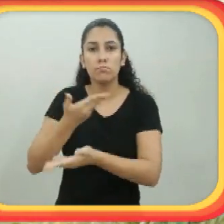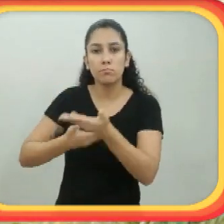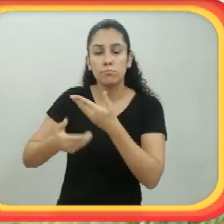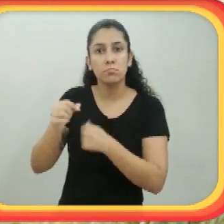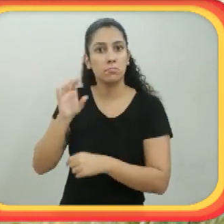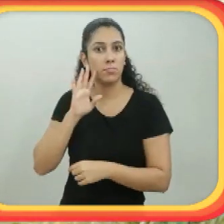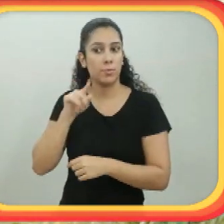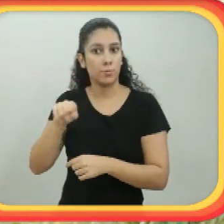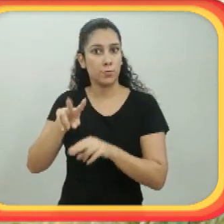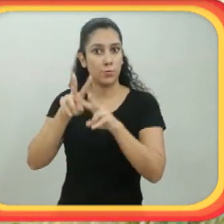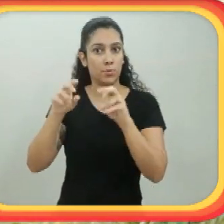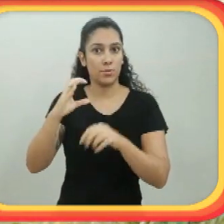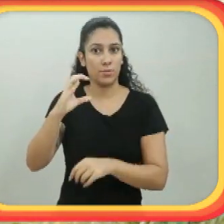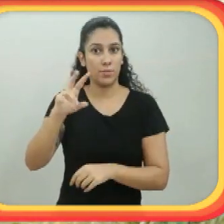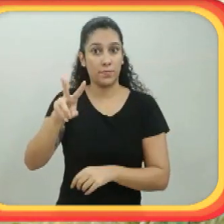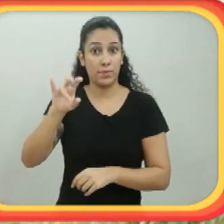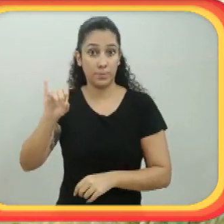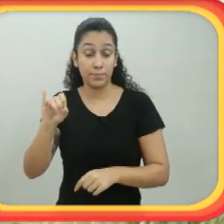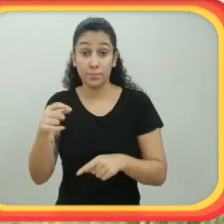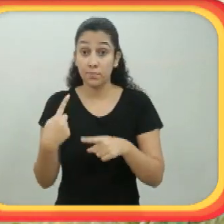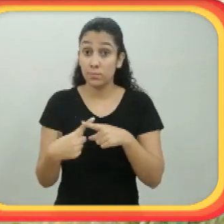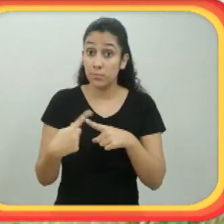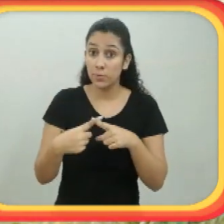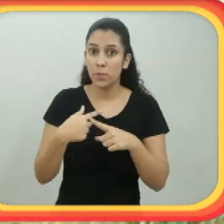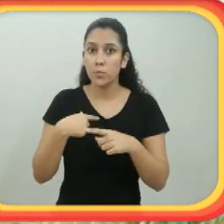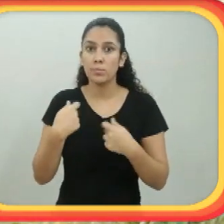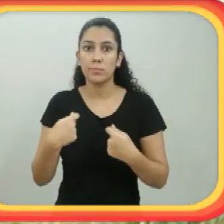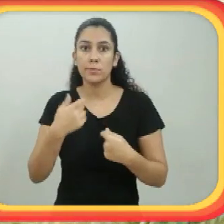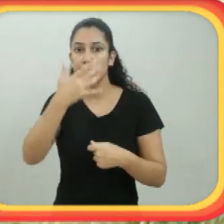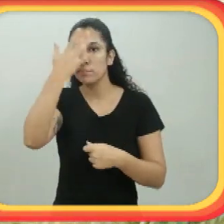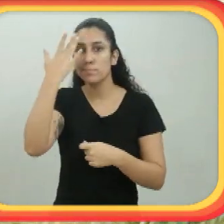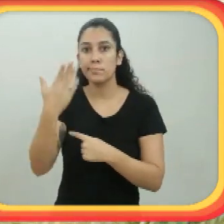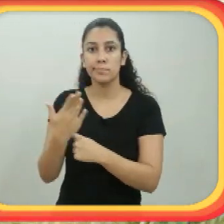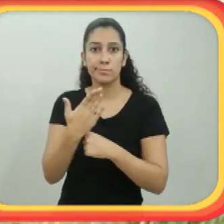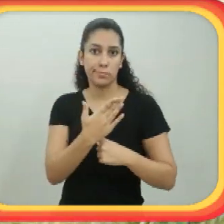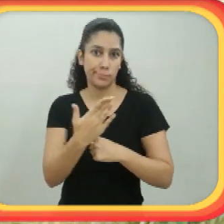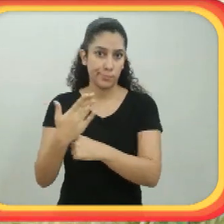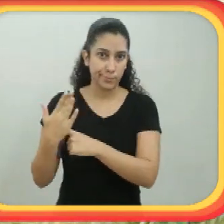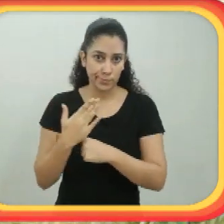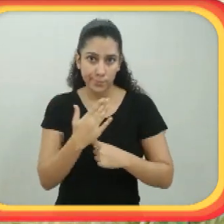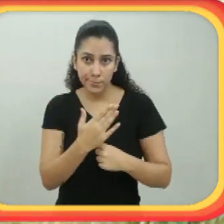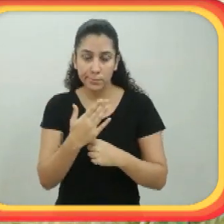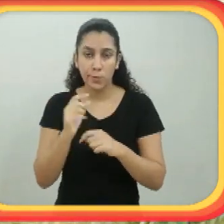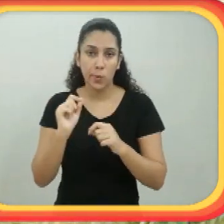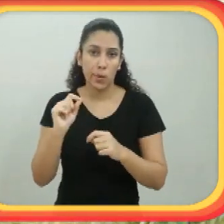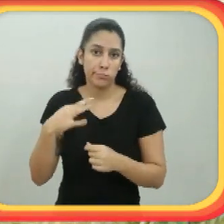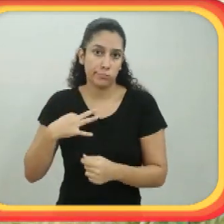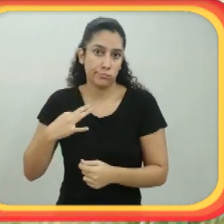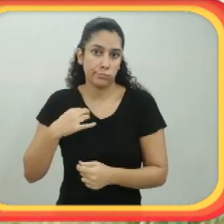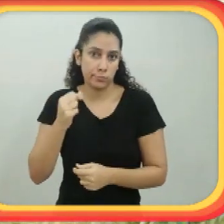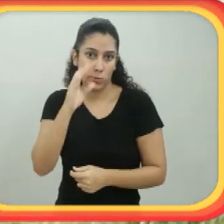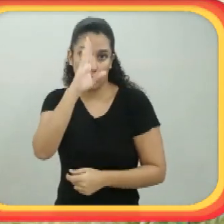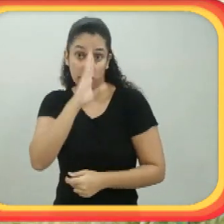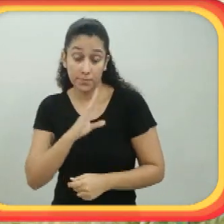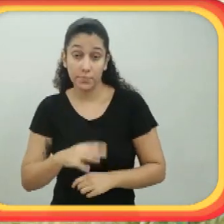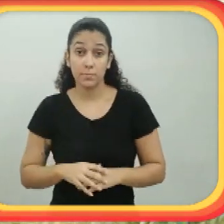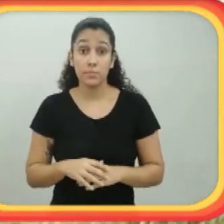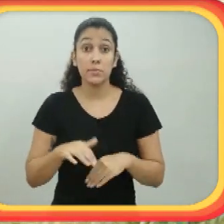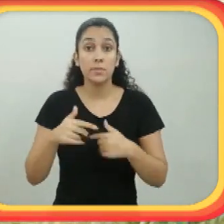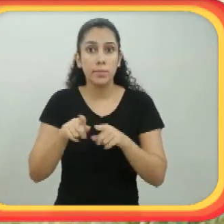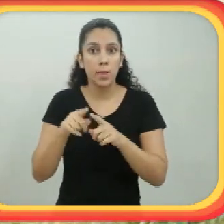Na Universidade da PUC, no Rio de Janeiro. E aí eles faziam todas as adaptações sob medida para mim.